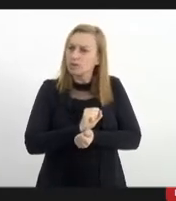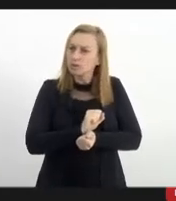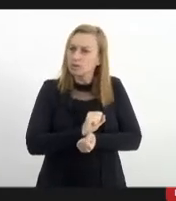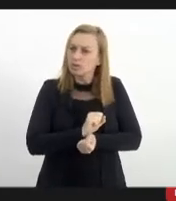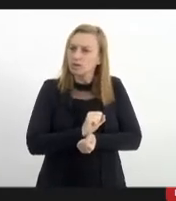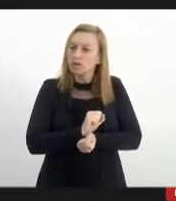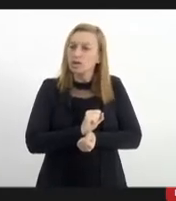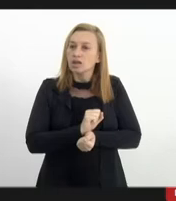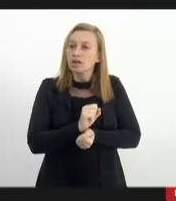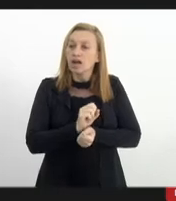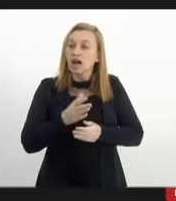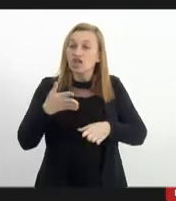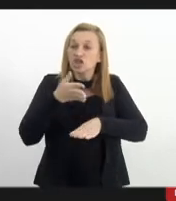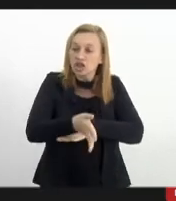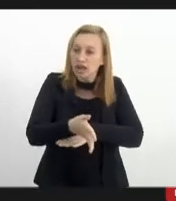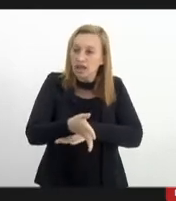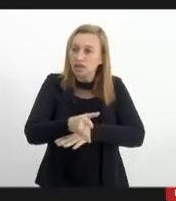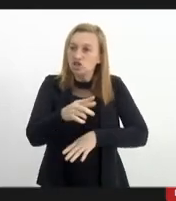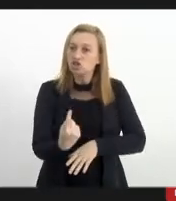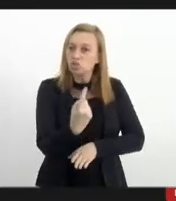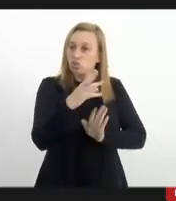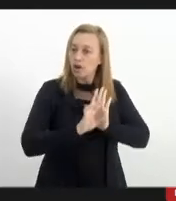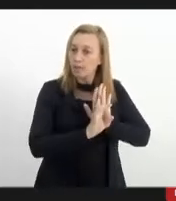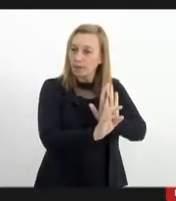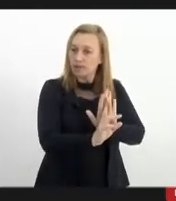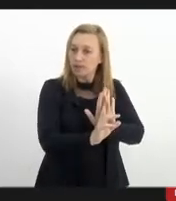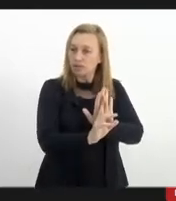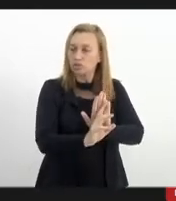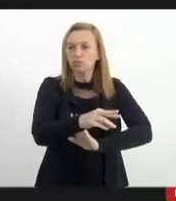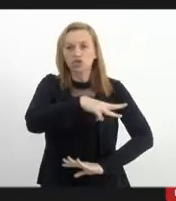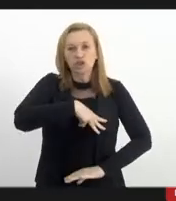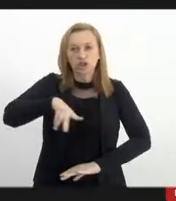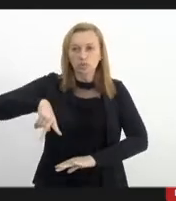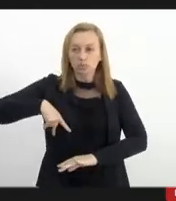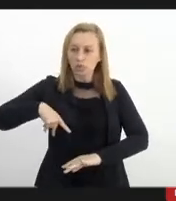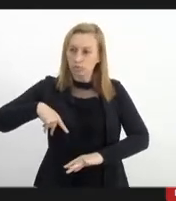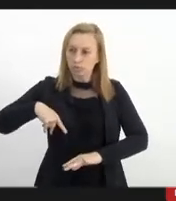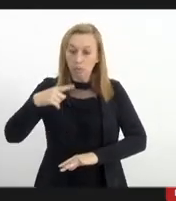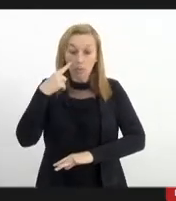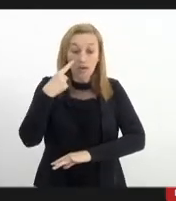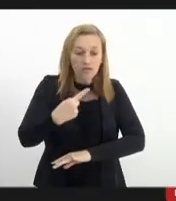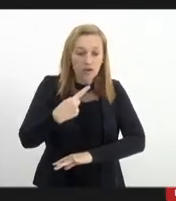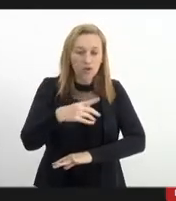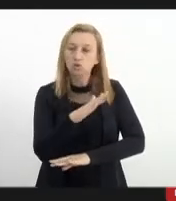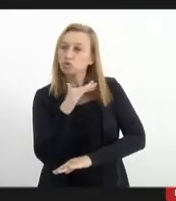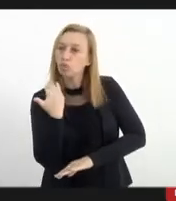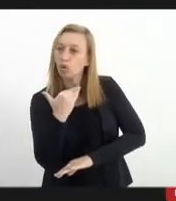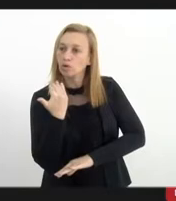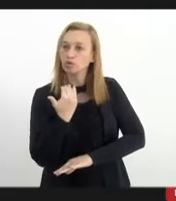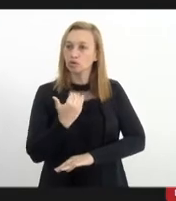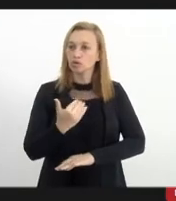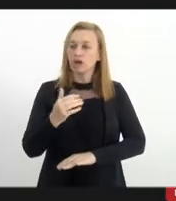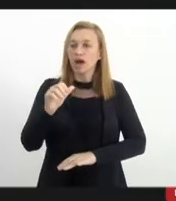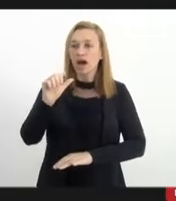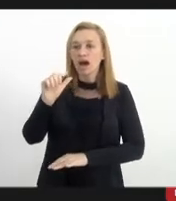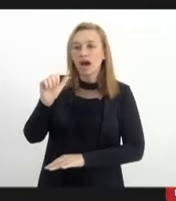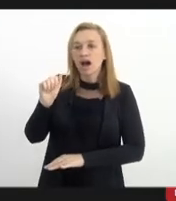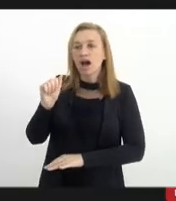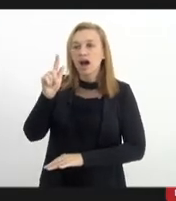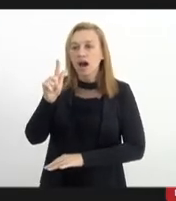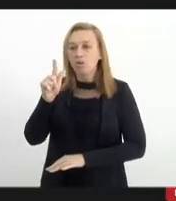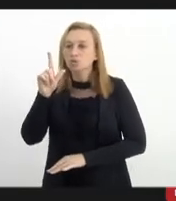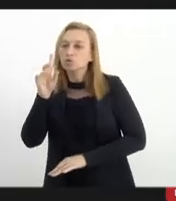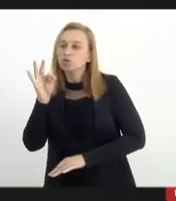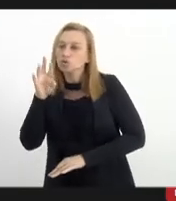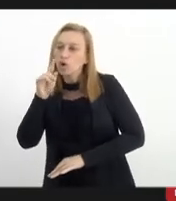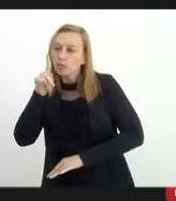dos corpos à chegada de um representante do Ministério Público, que isso fique consignado. A autópsia foi feita somente